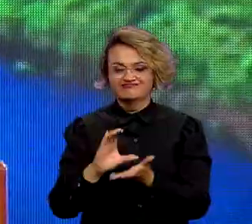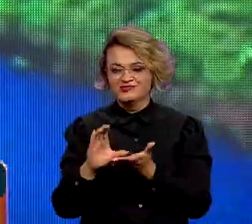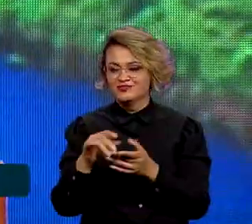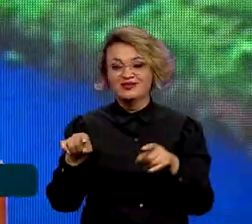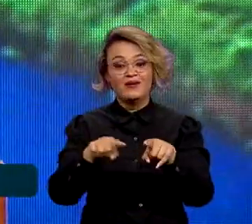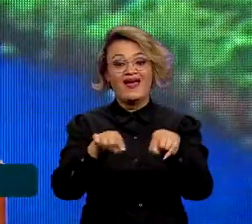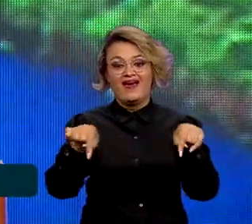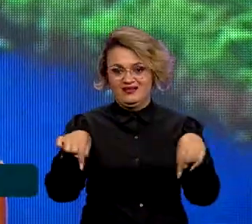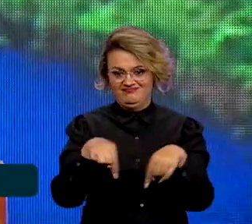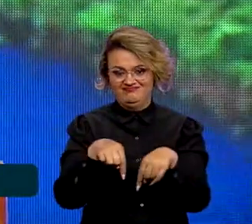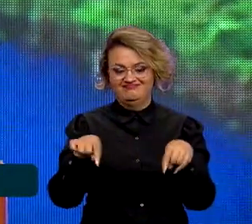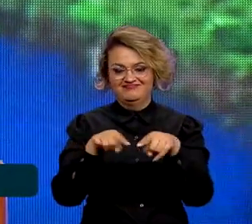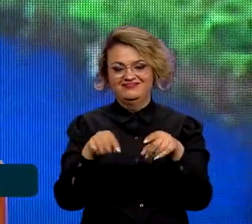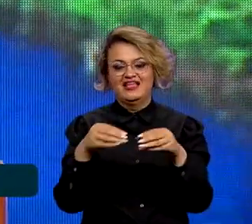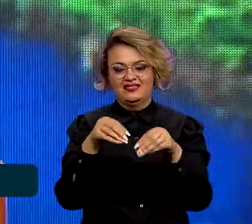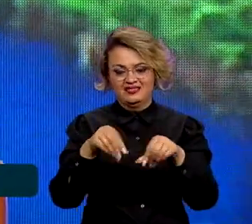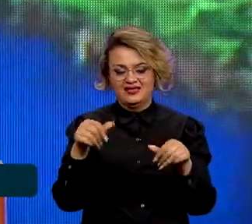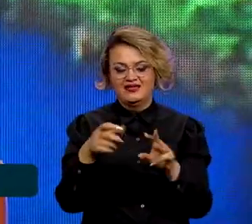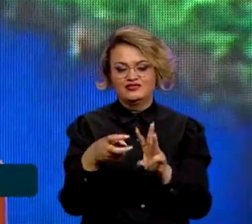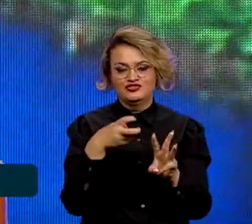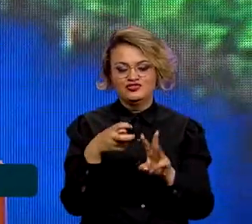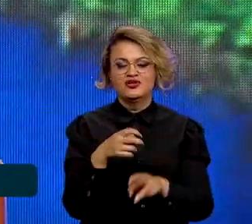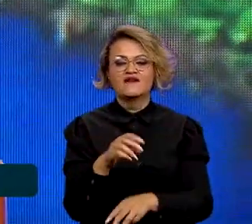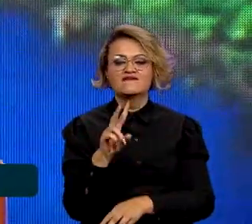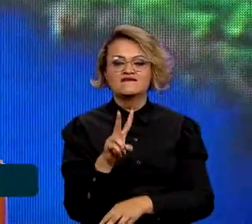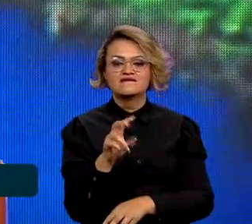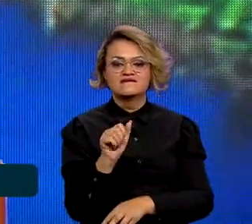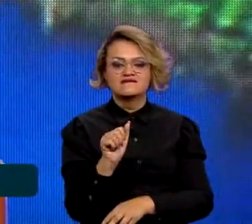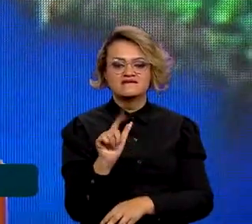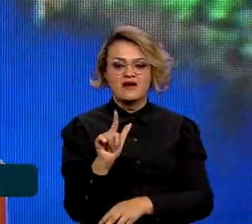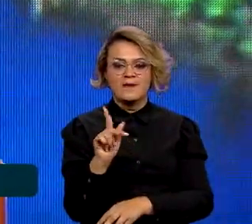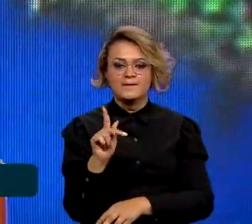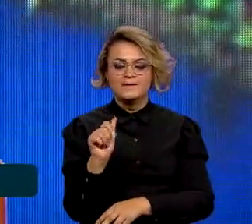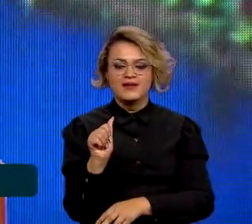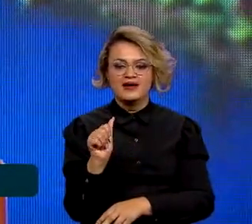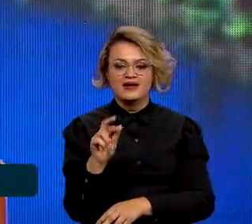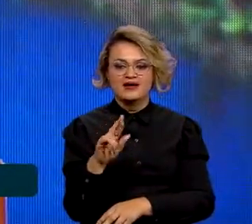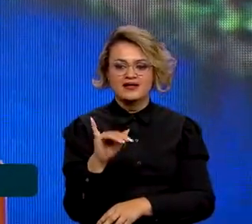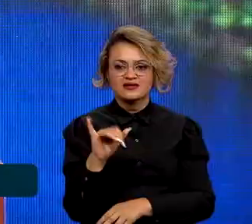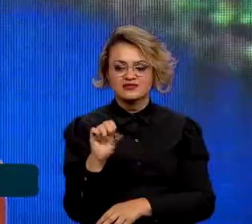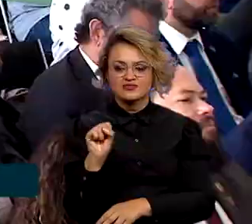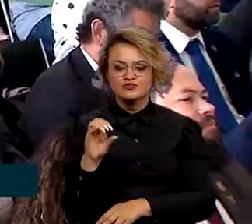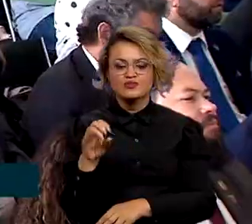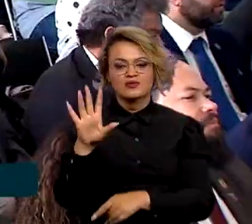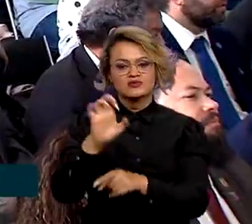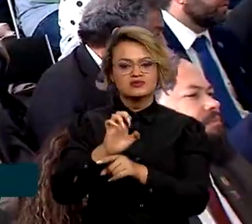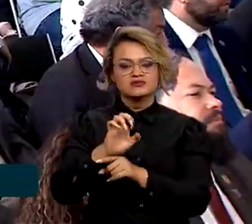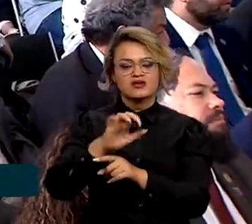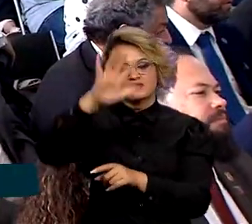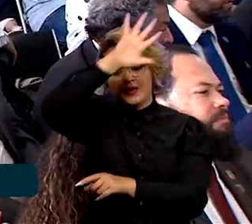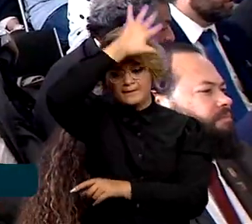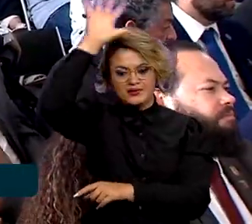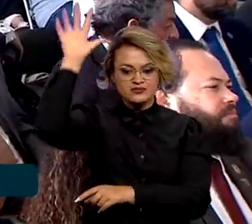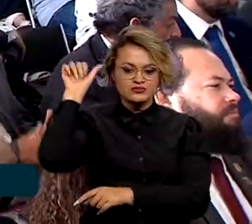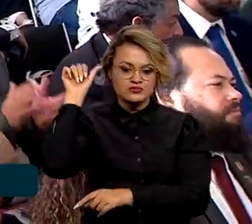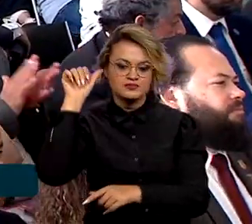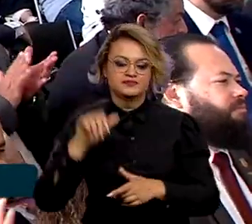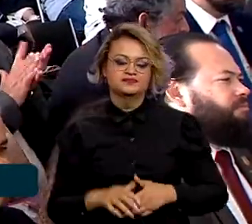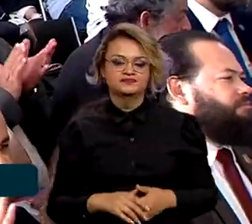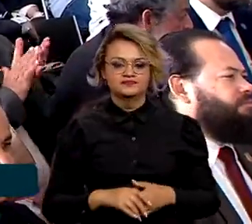para a terra indígena Valparaíso, localizada no município Boca do Acre, no Amazonas.